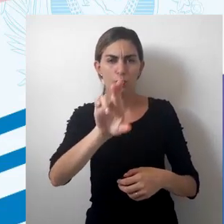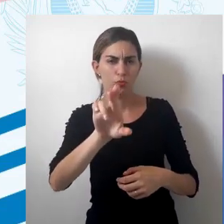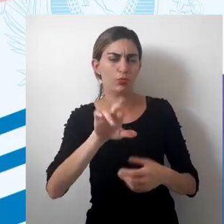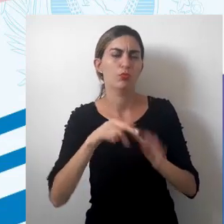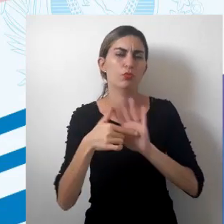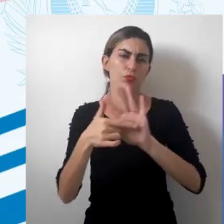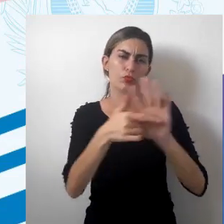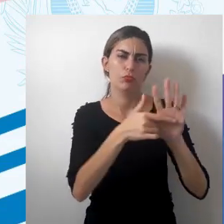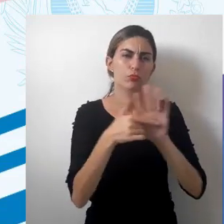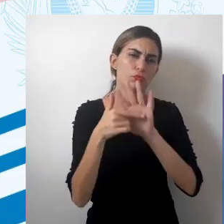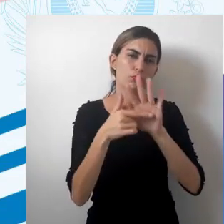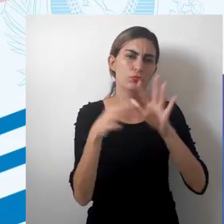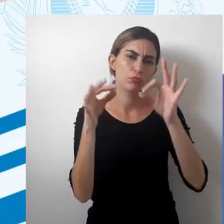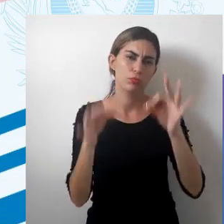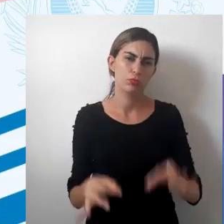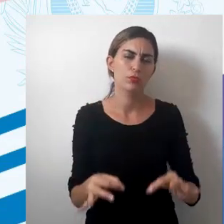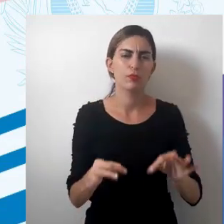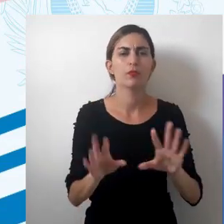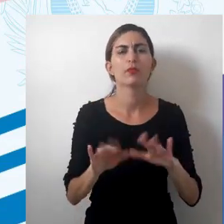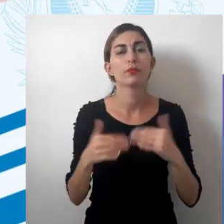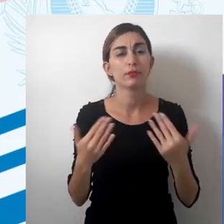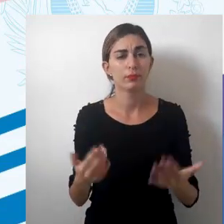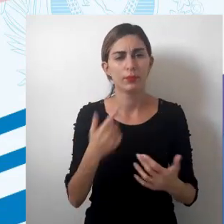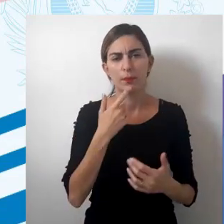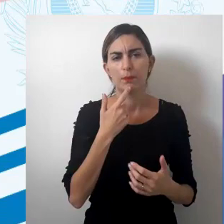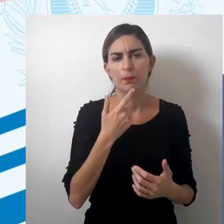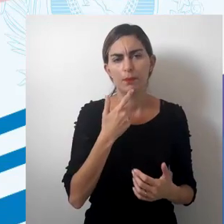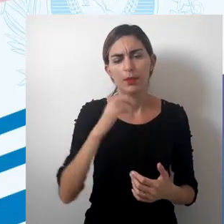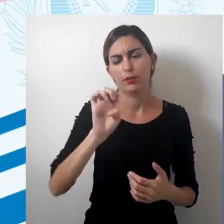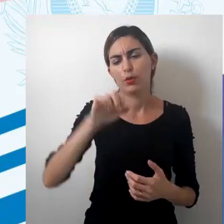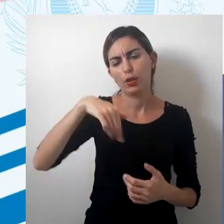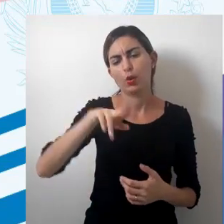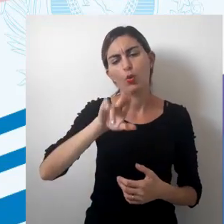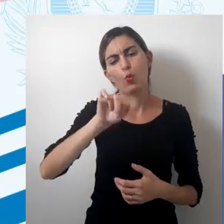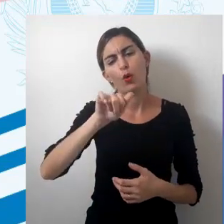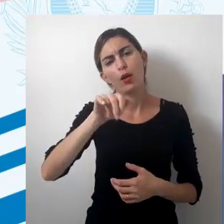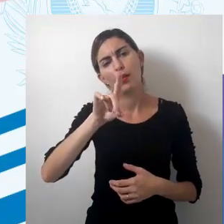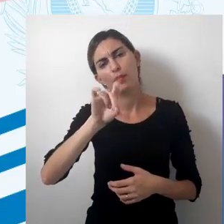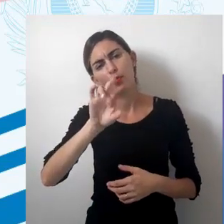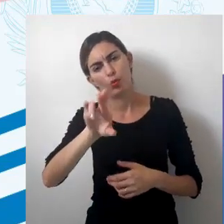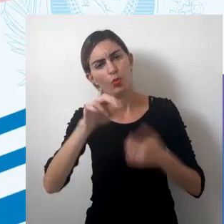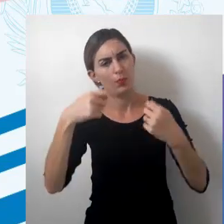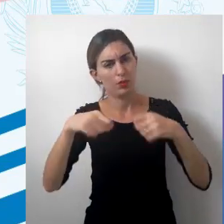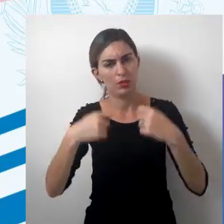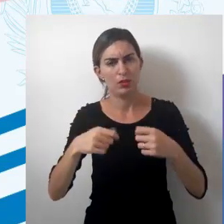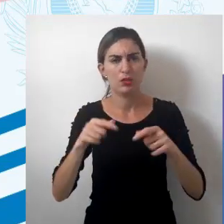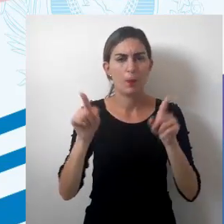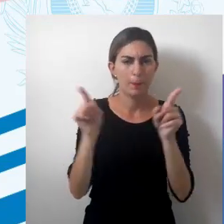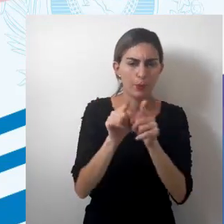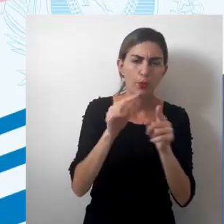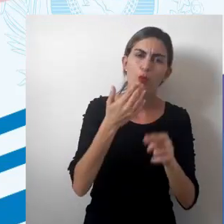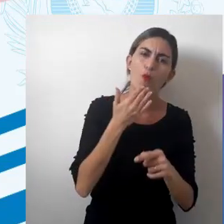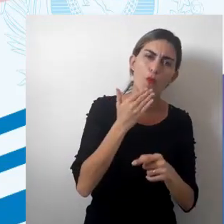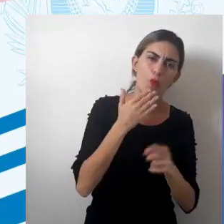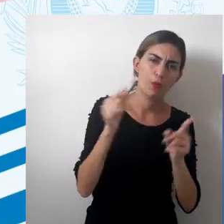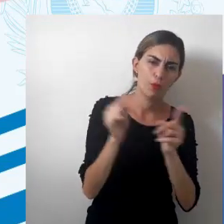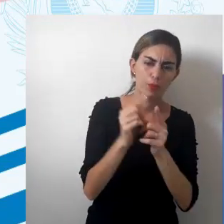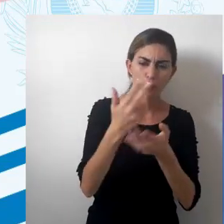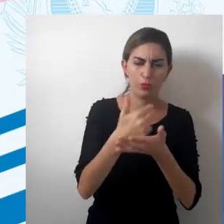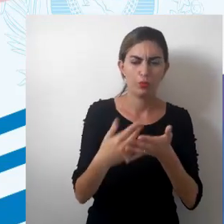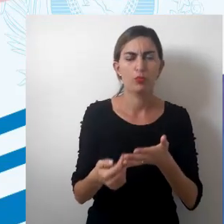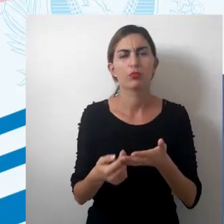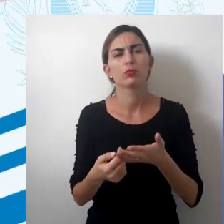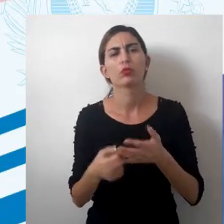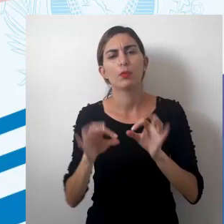mostradas com precisão, não é? Então, ali próximo do Equador está muito preciso, tem menos deformação, mas na